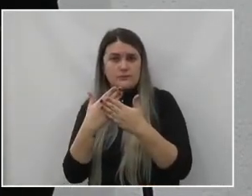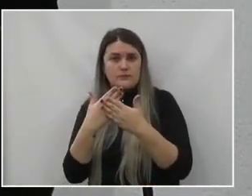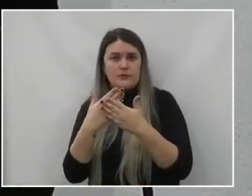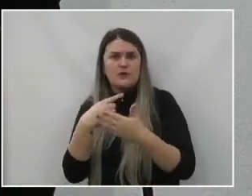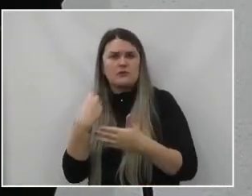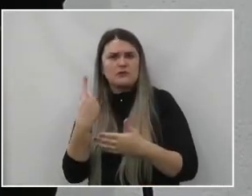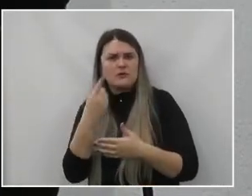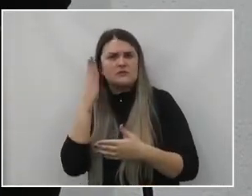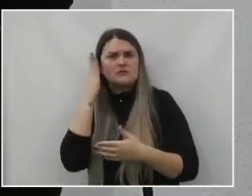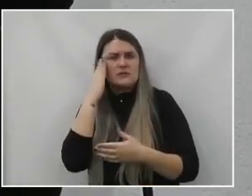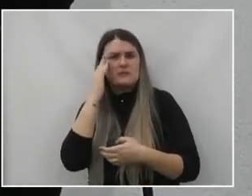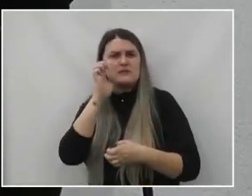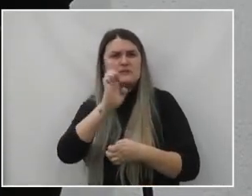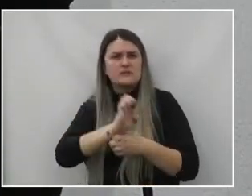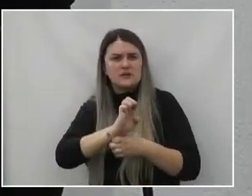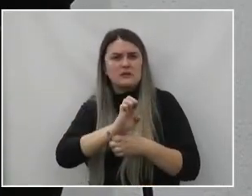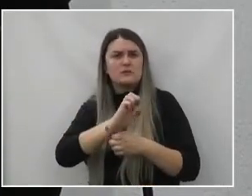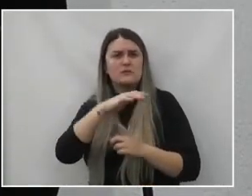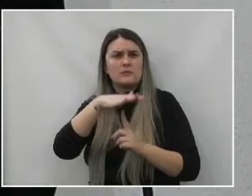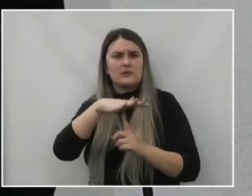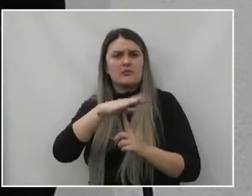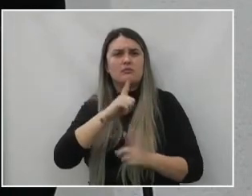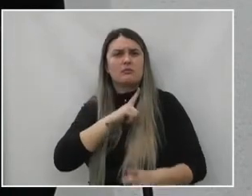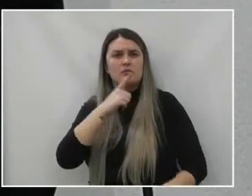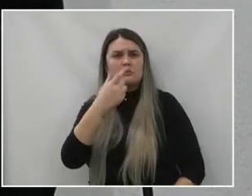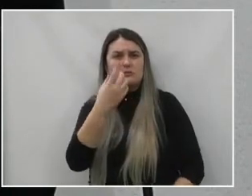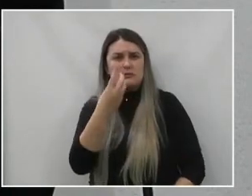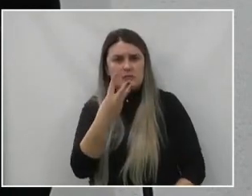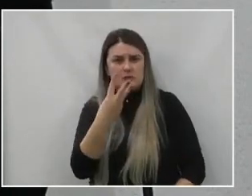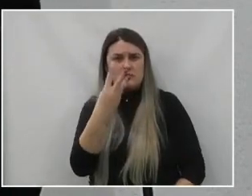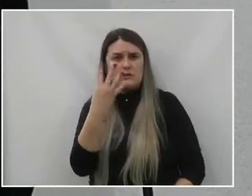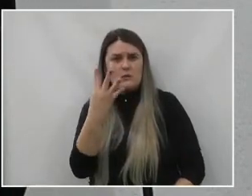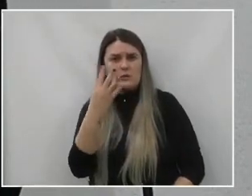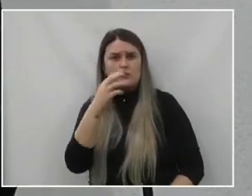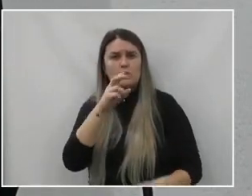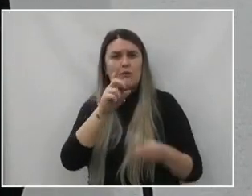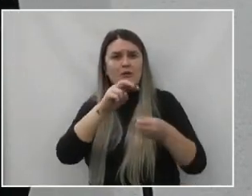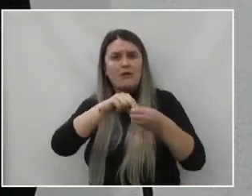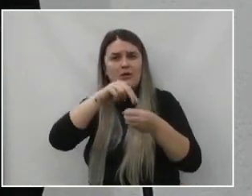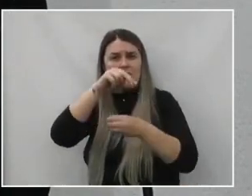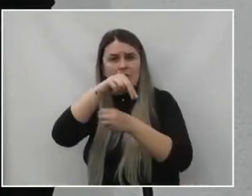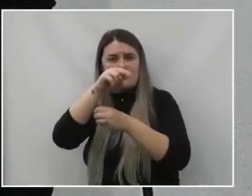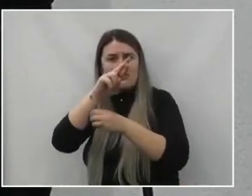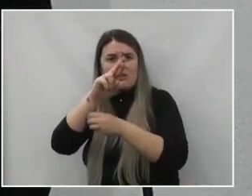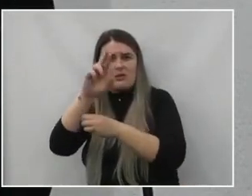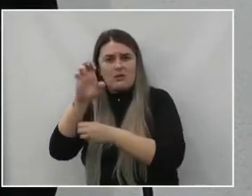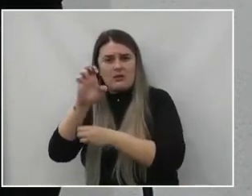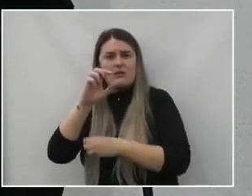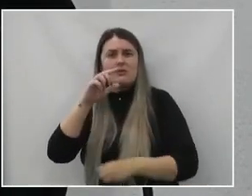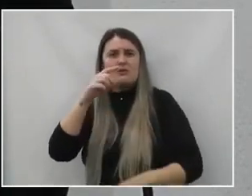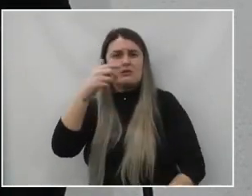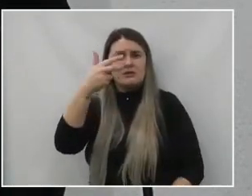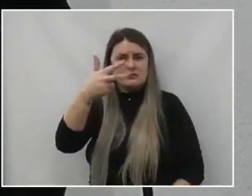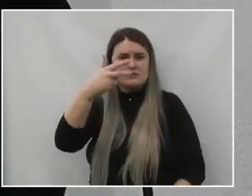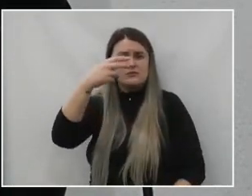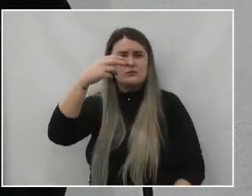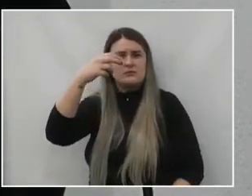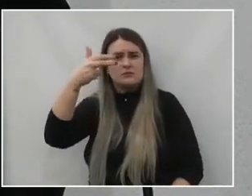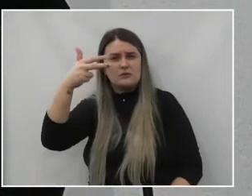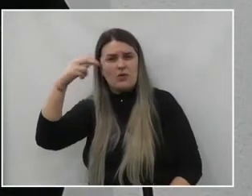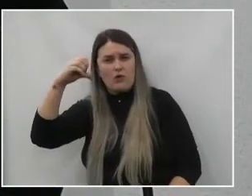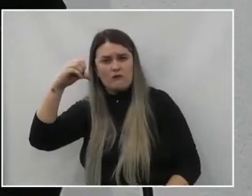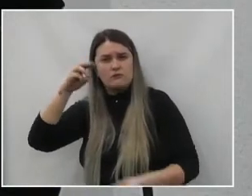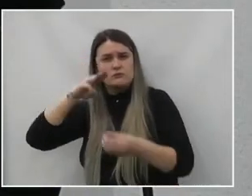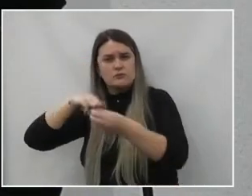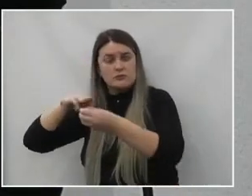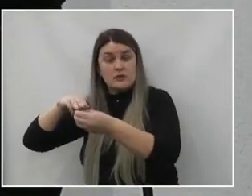tem 34 núcleos regionais de educação, 399 municípios. No entanto, União